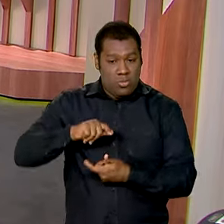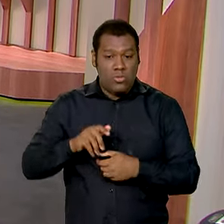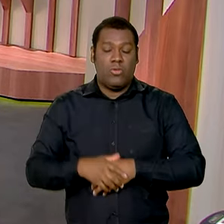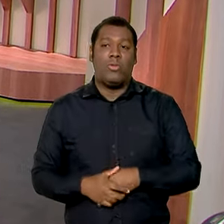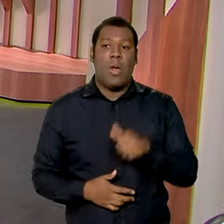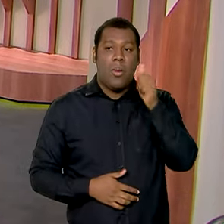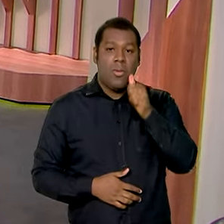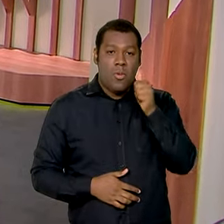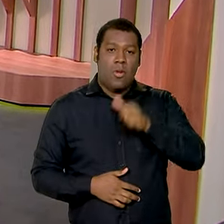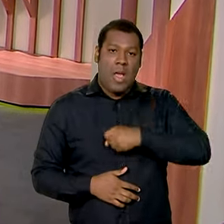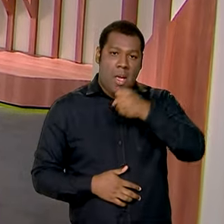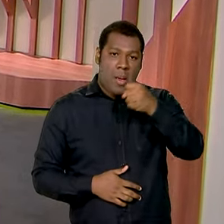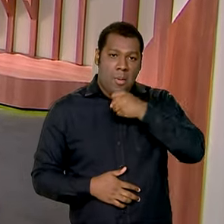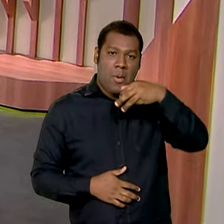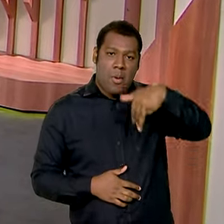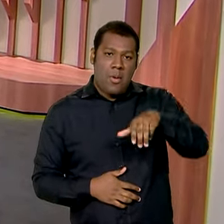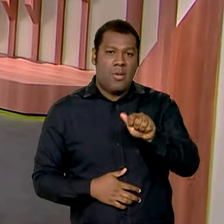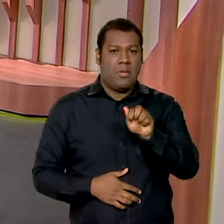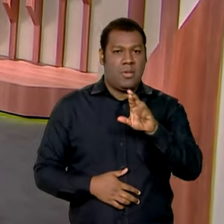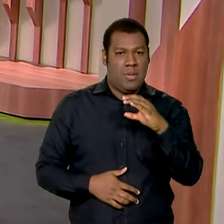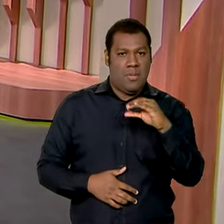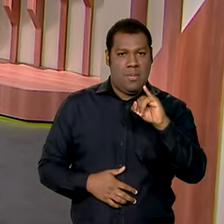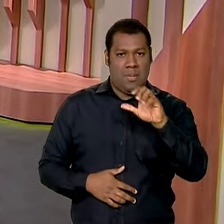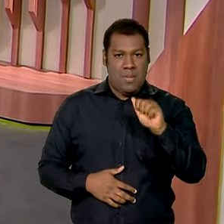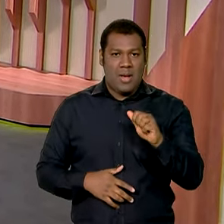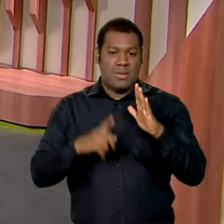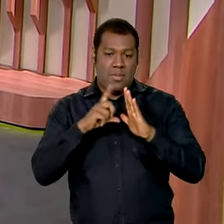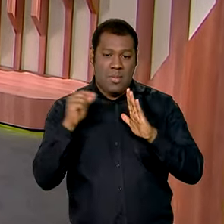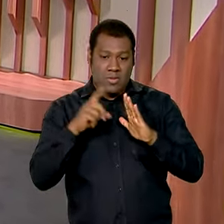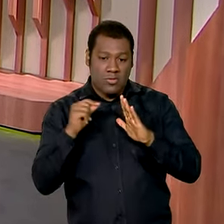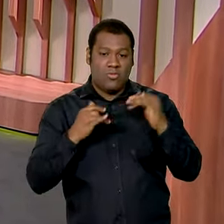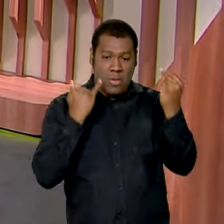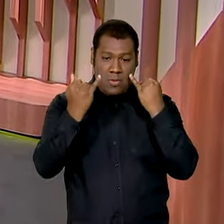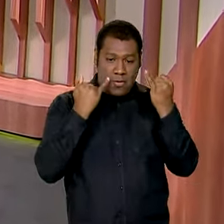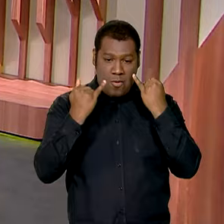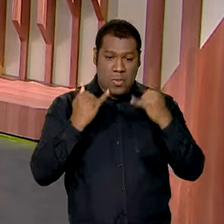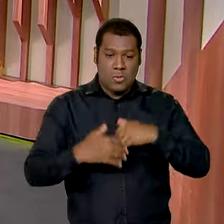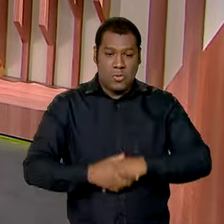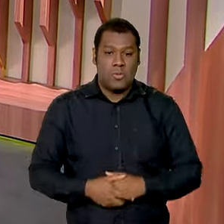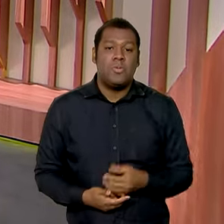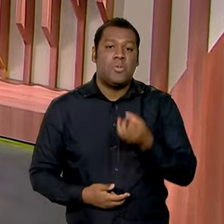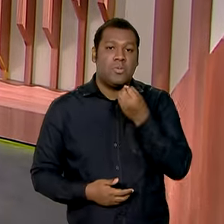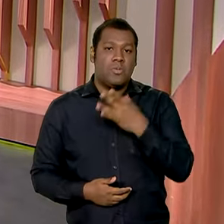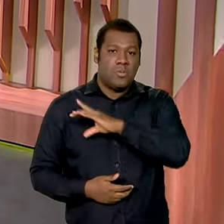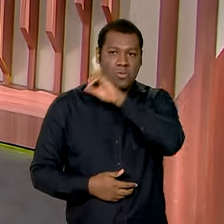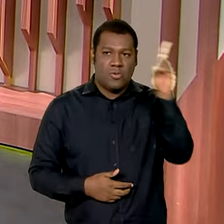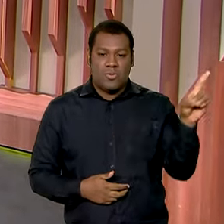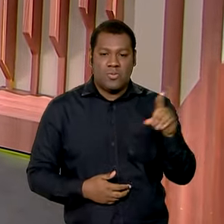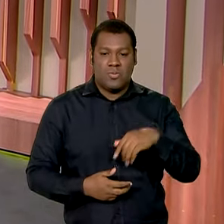com a repórter Márcia Fernandes, que está lá no Palácio do Planalto e tem mais informações. Bom dia, Márcia.